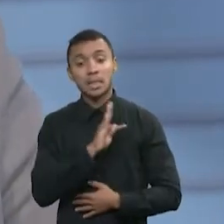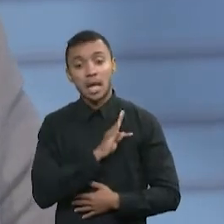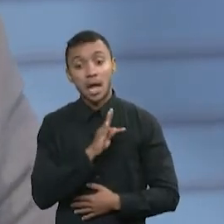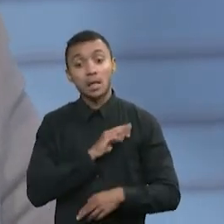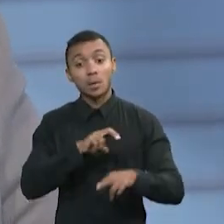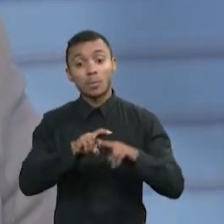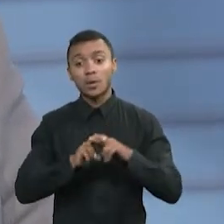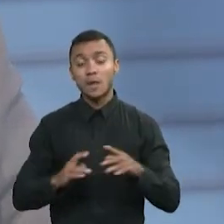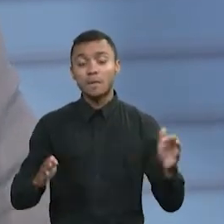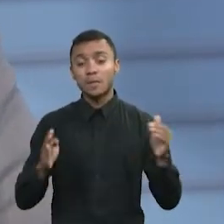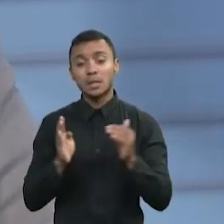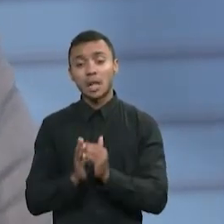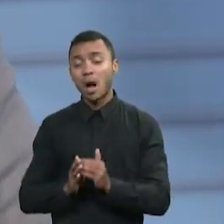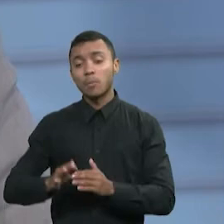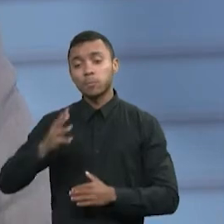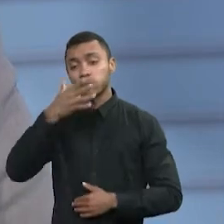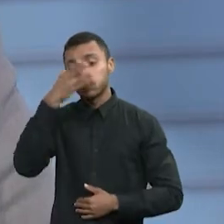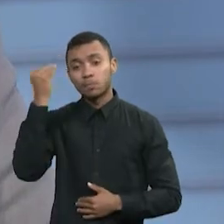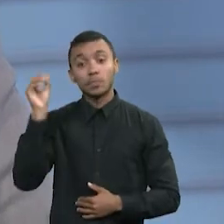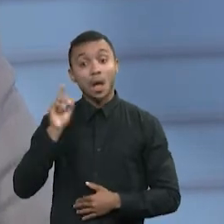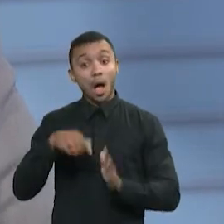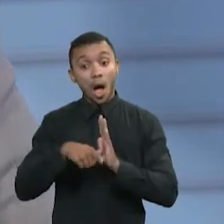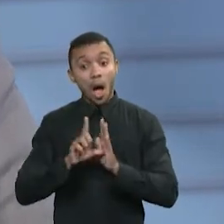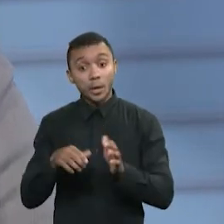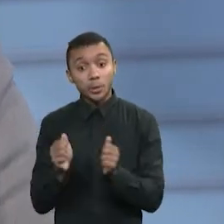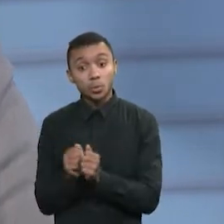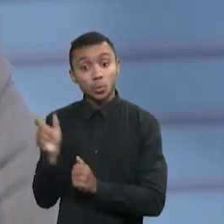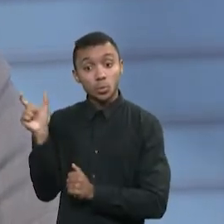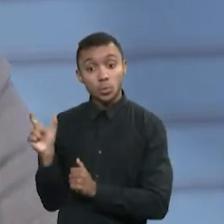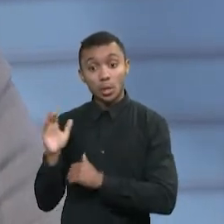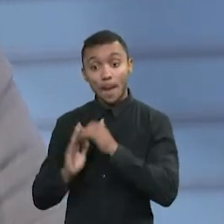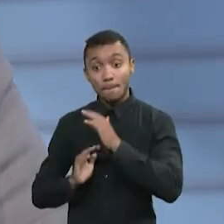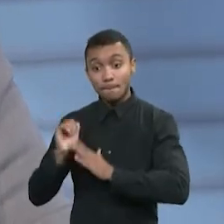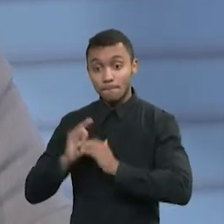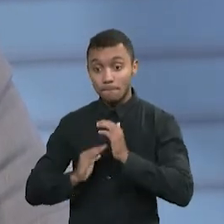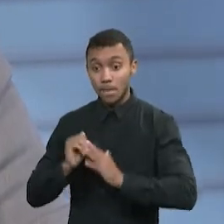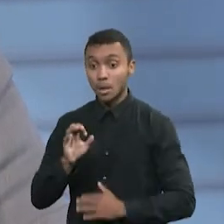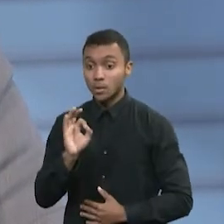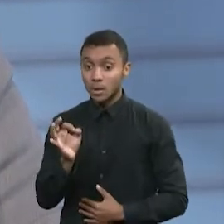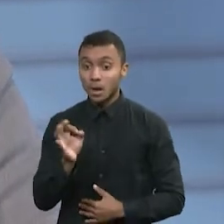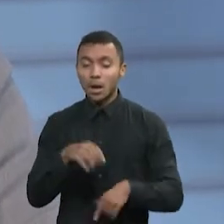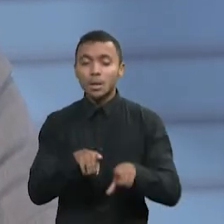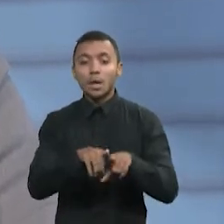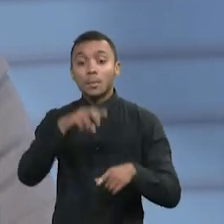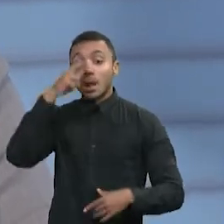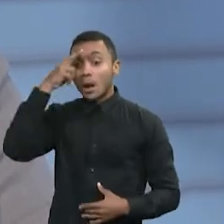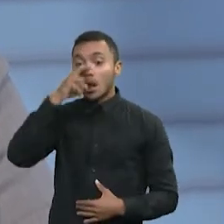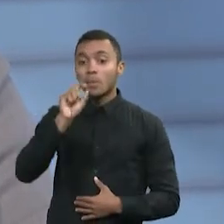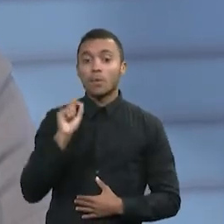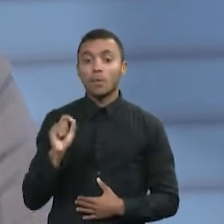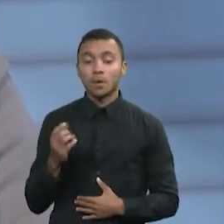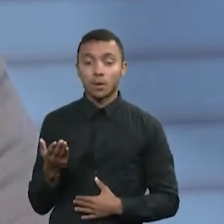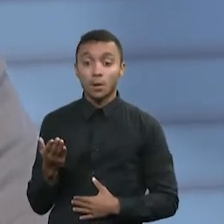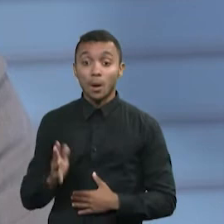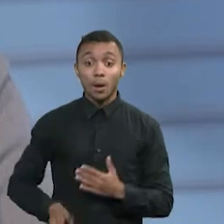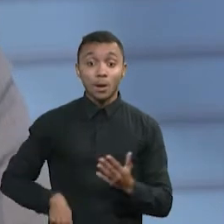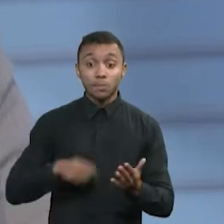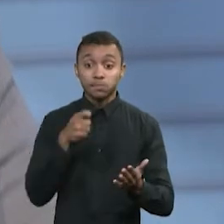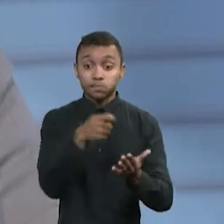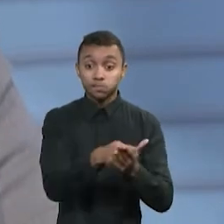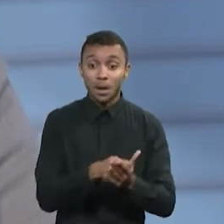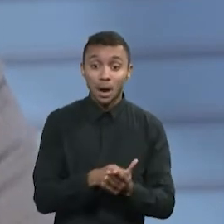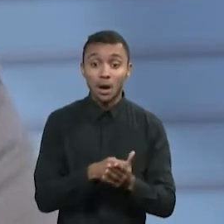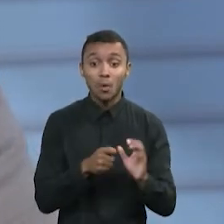deixar para a última hora... E procurar um especialista. Procurar um especialista. E lembrando que o valor a pagar ou a